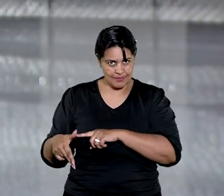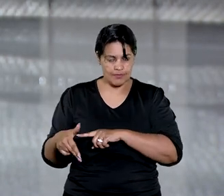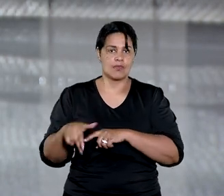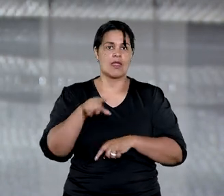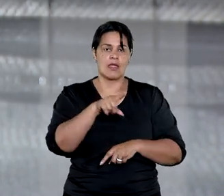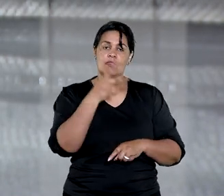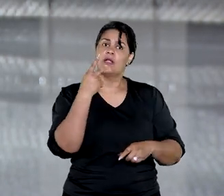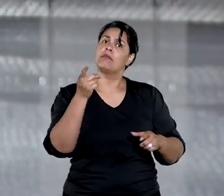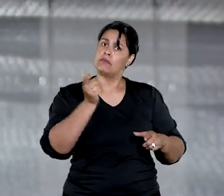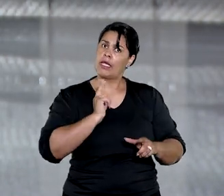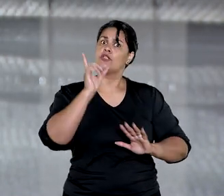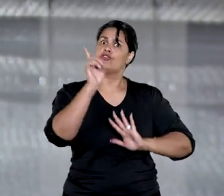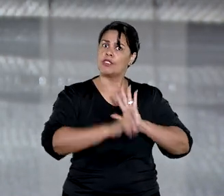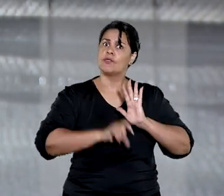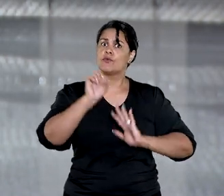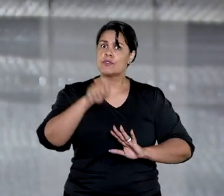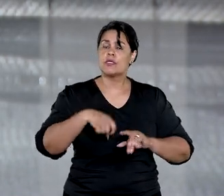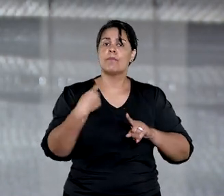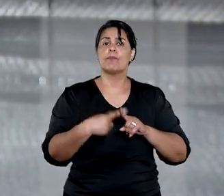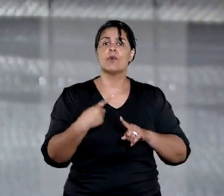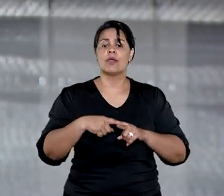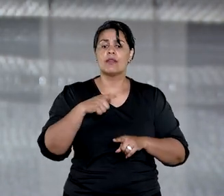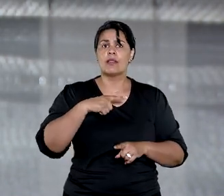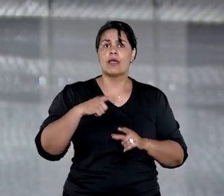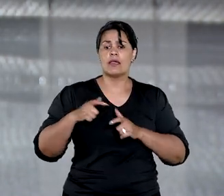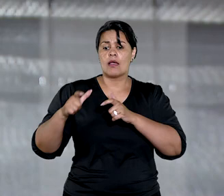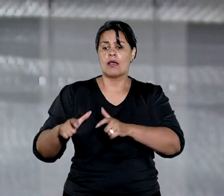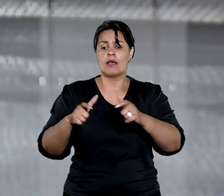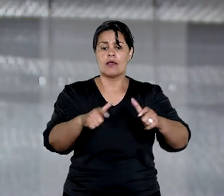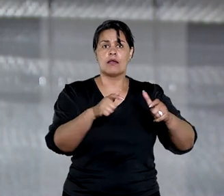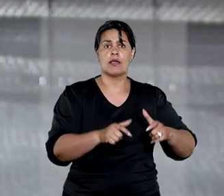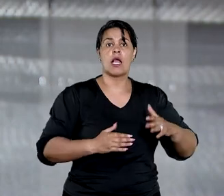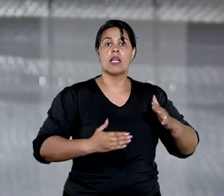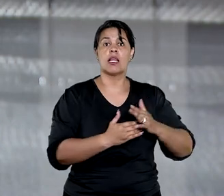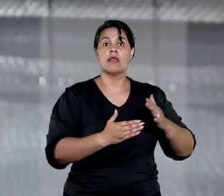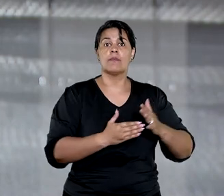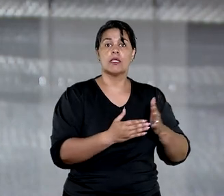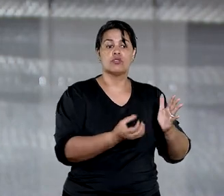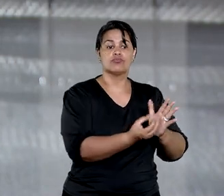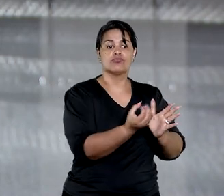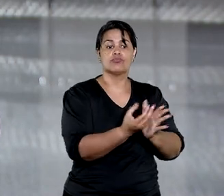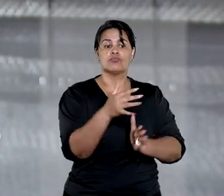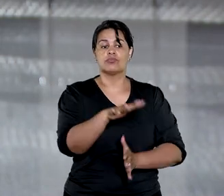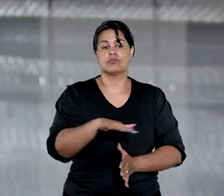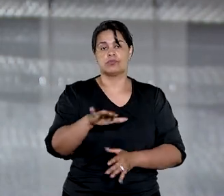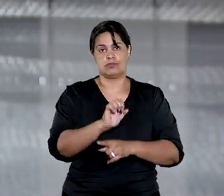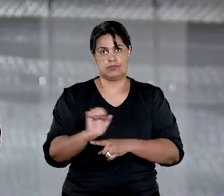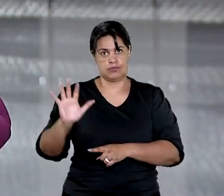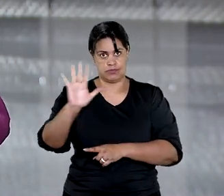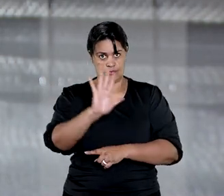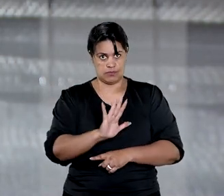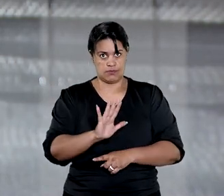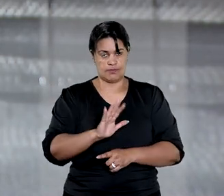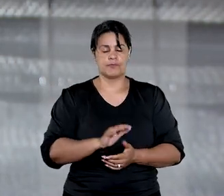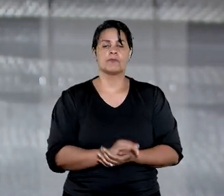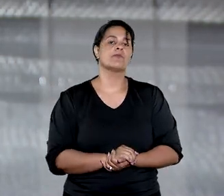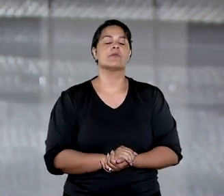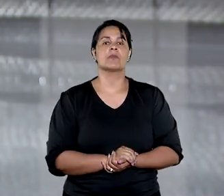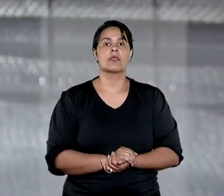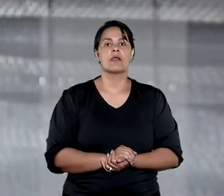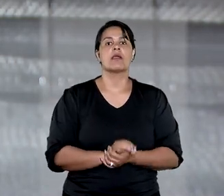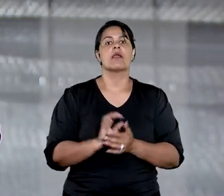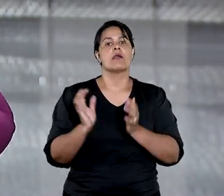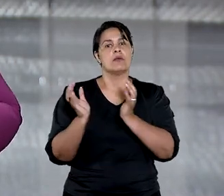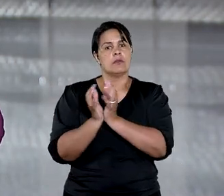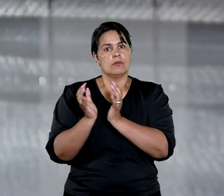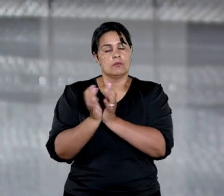alegaram ter direito aos recursos por estarem localizados nos limites de campos produtores no Estado. Em primeira instância,